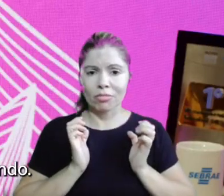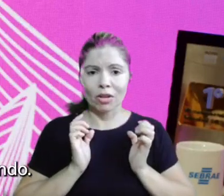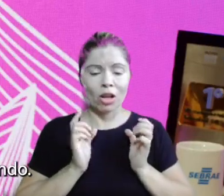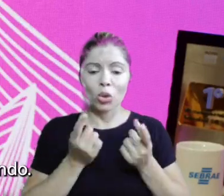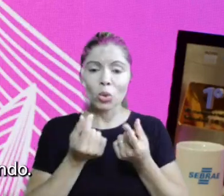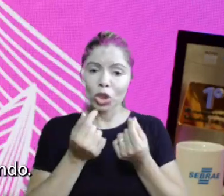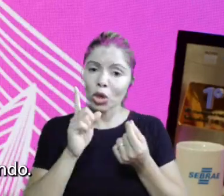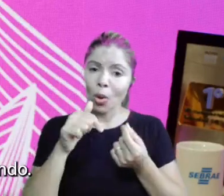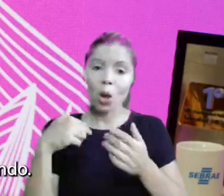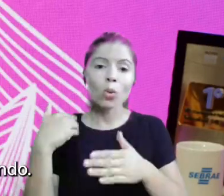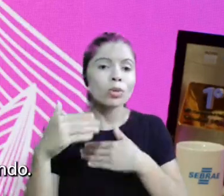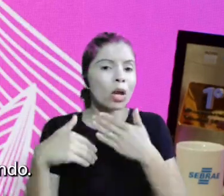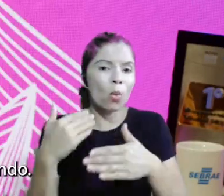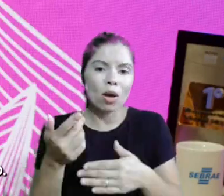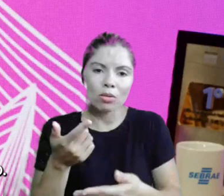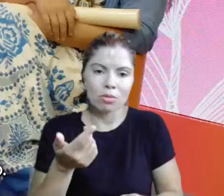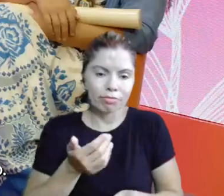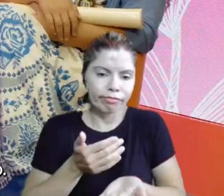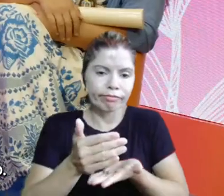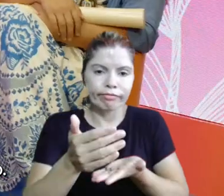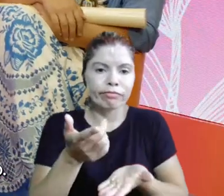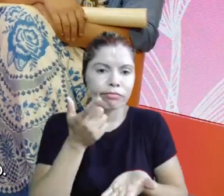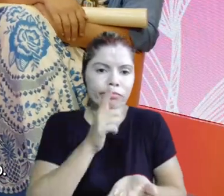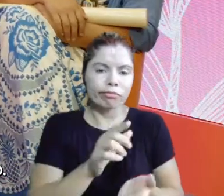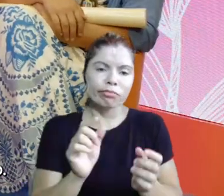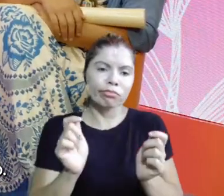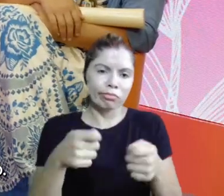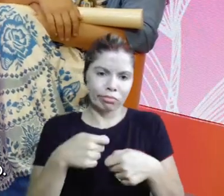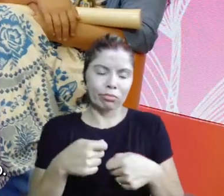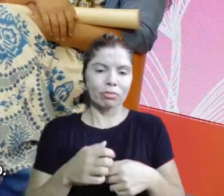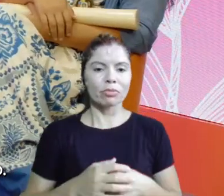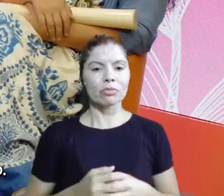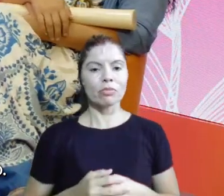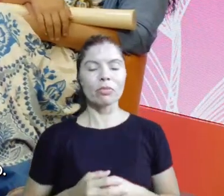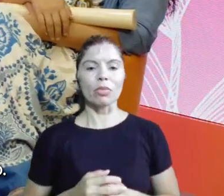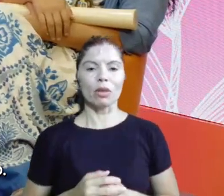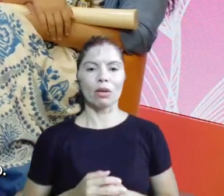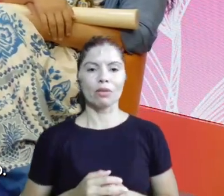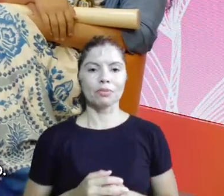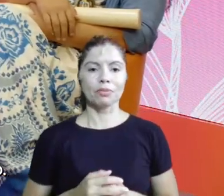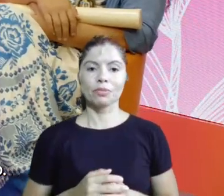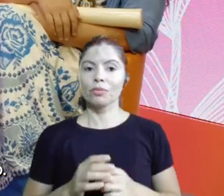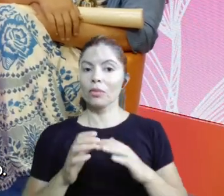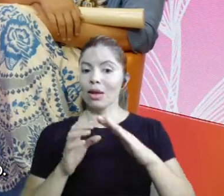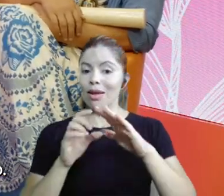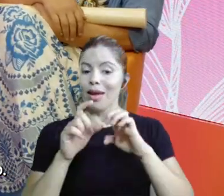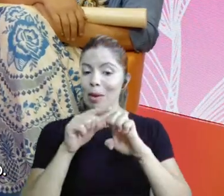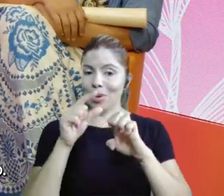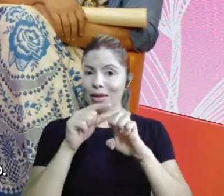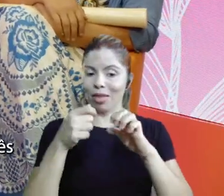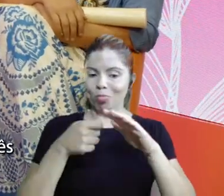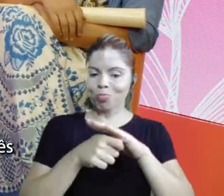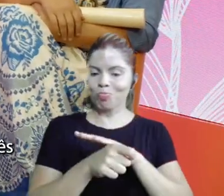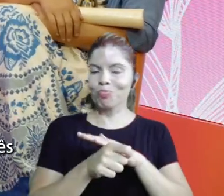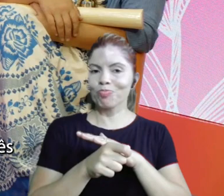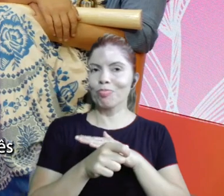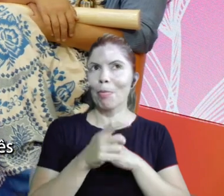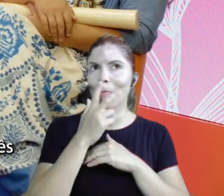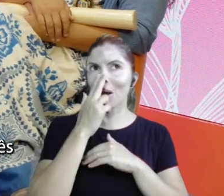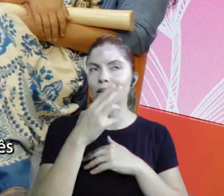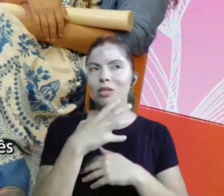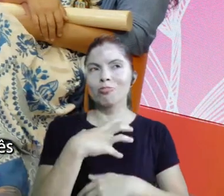para o mundo, né? Sim. O empreender, Aninha, é algo muito solitário, né? Muito solitário. Então,